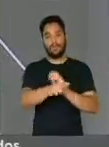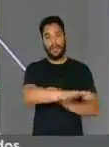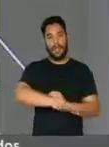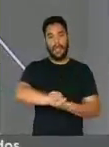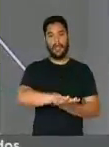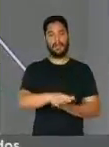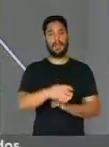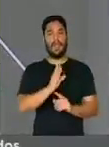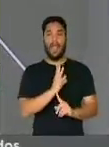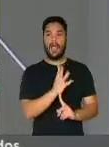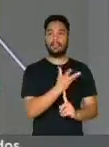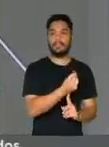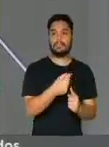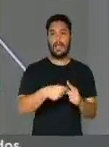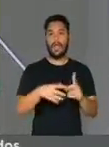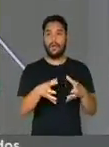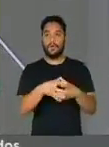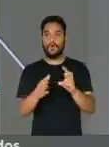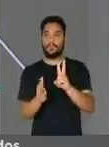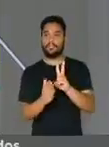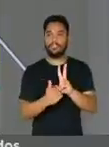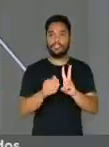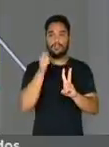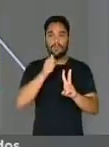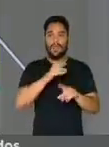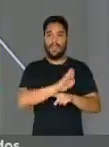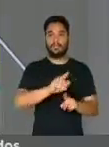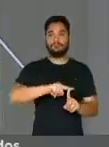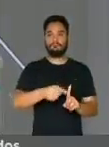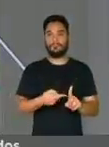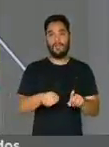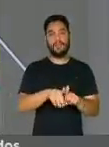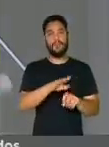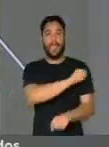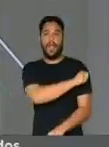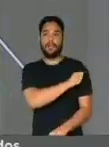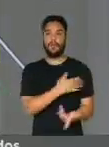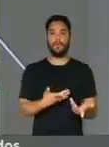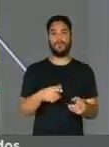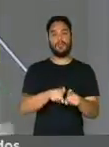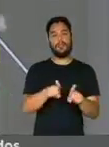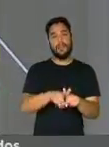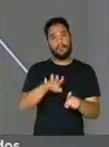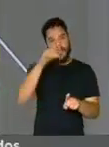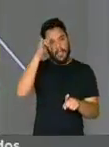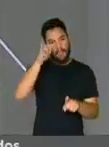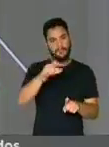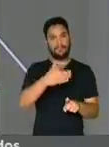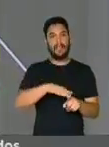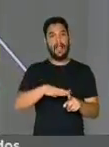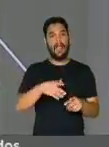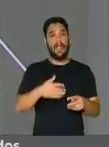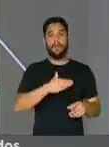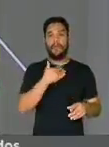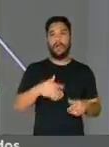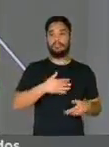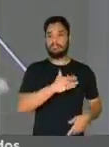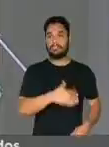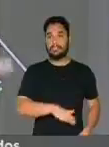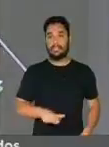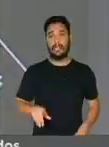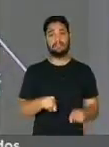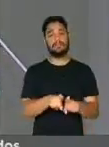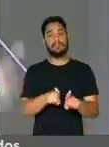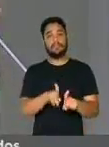artesãs, povos indígenas, parteiras, estudantes, prevenção e escapelamento, descongelamento dos